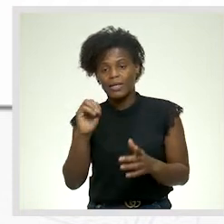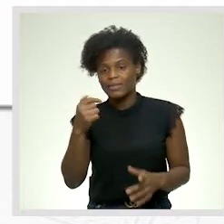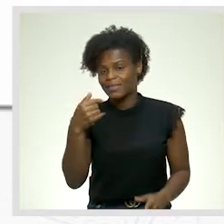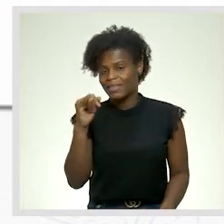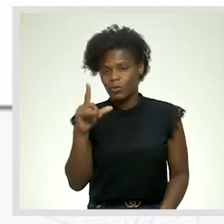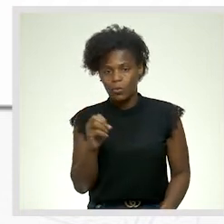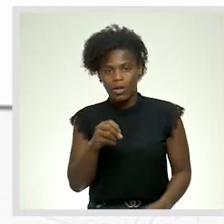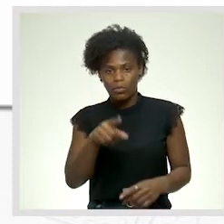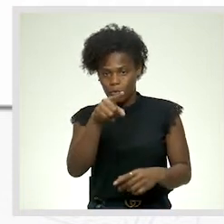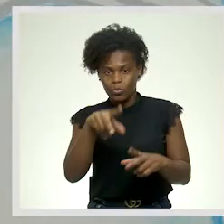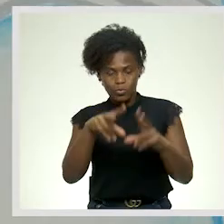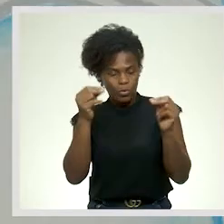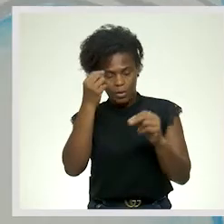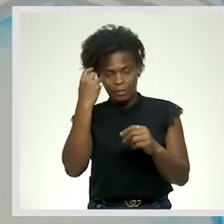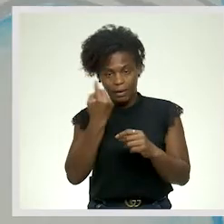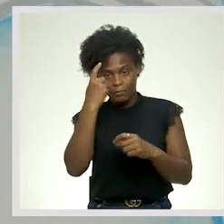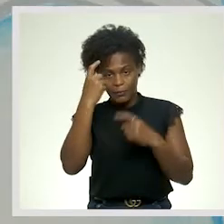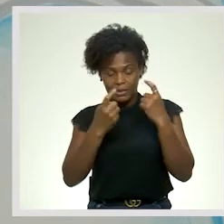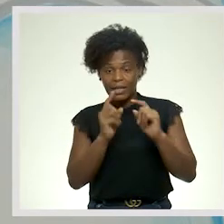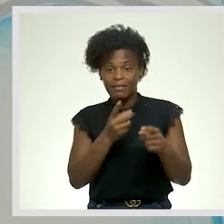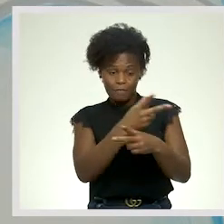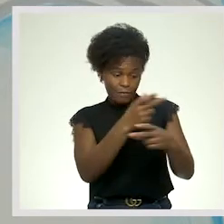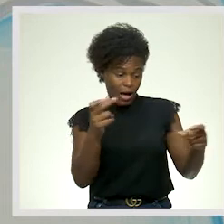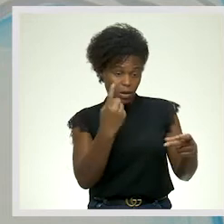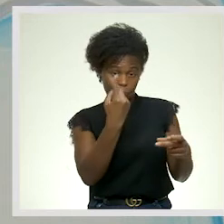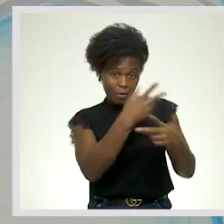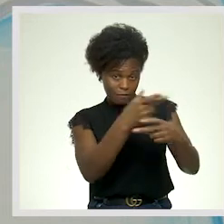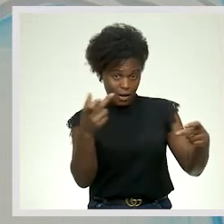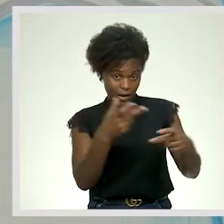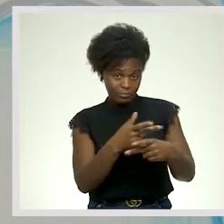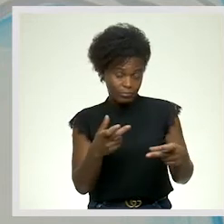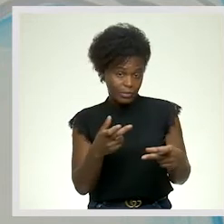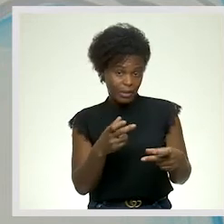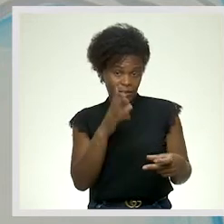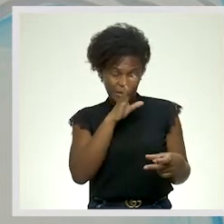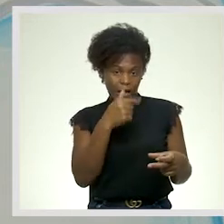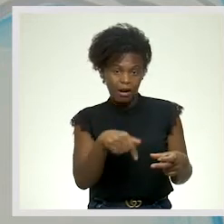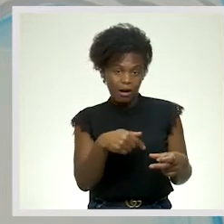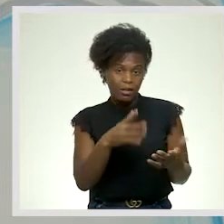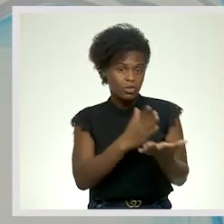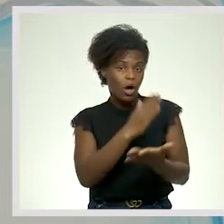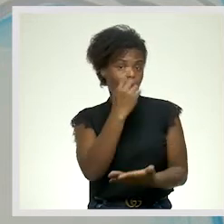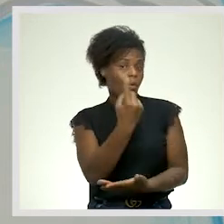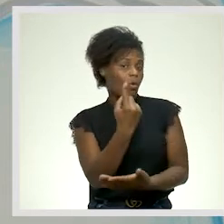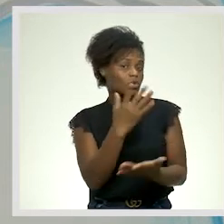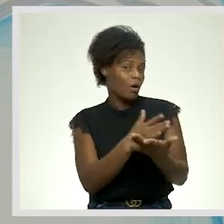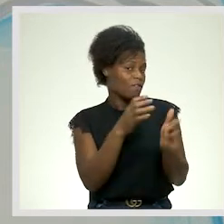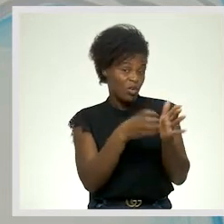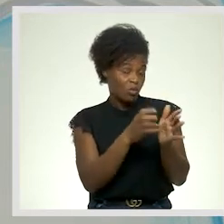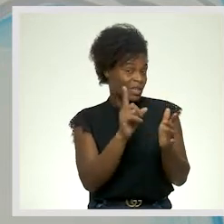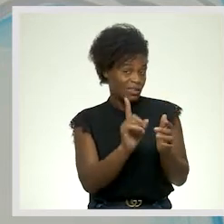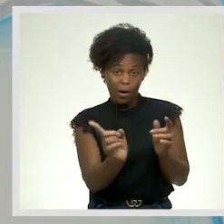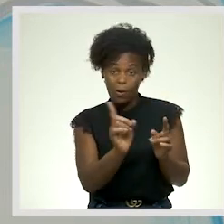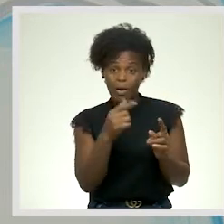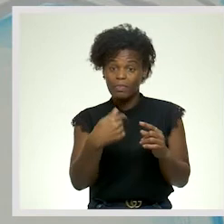pensar que uma figura de estilo ou uma frase Se encontra apenas uma figura de estilo. Não.